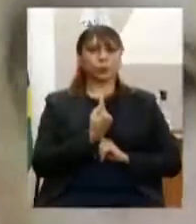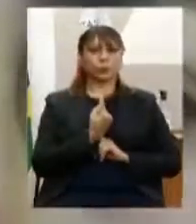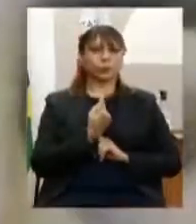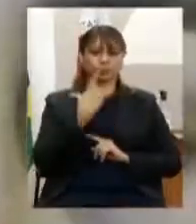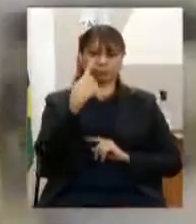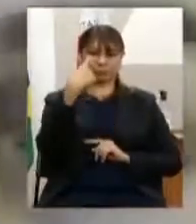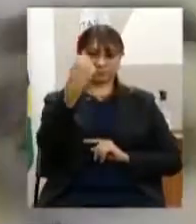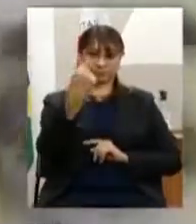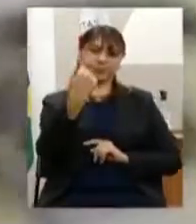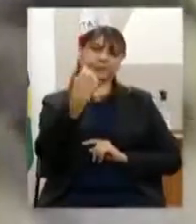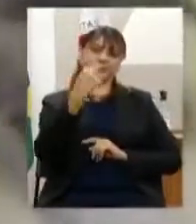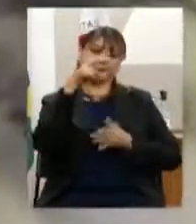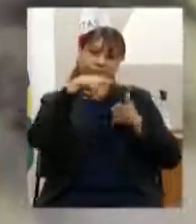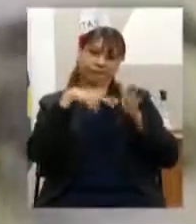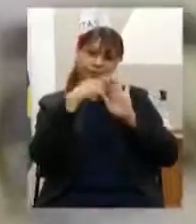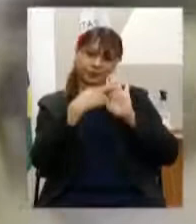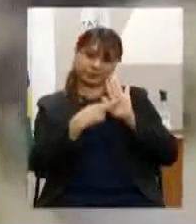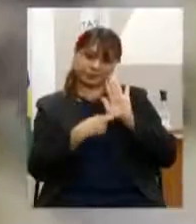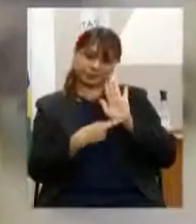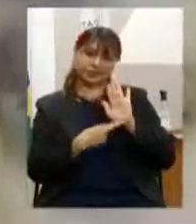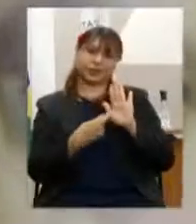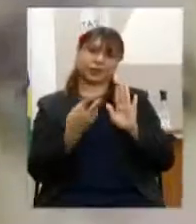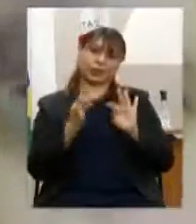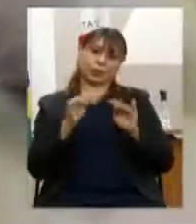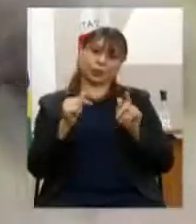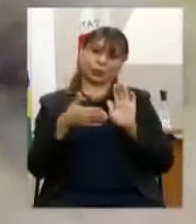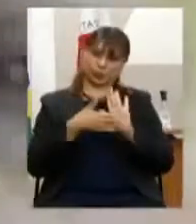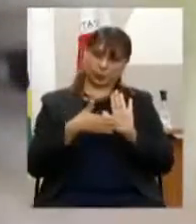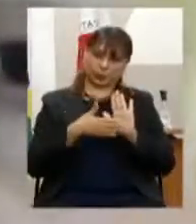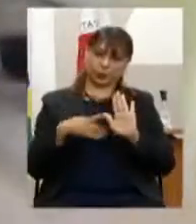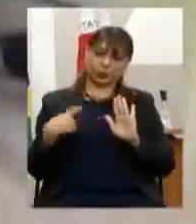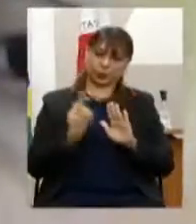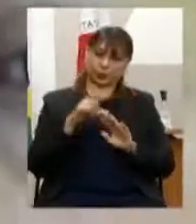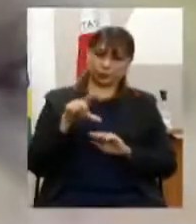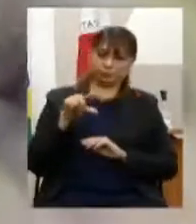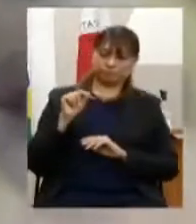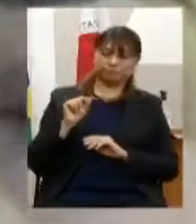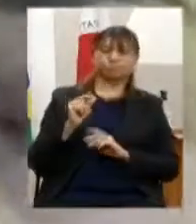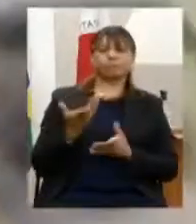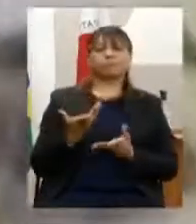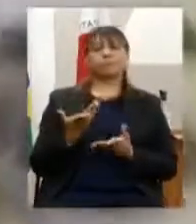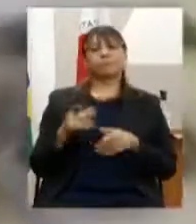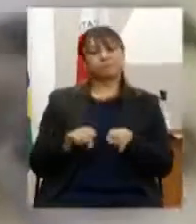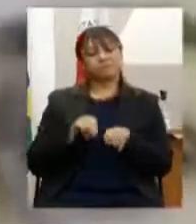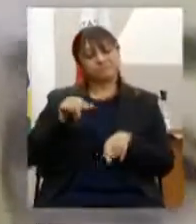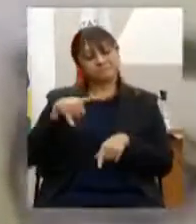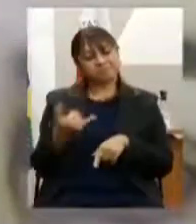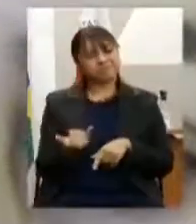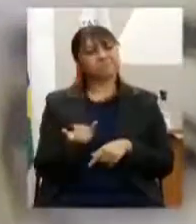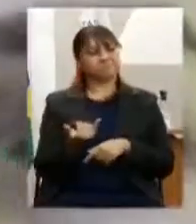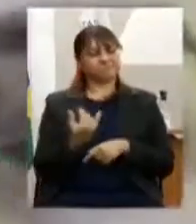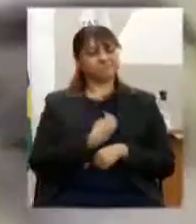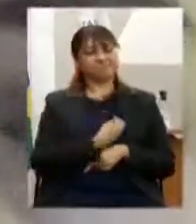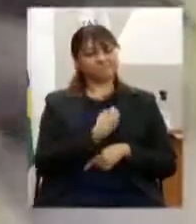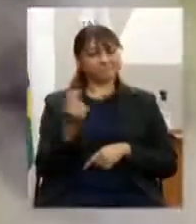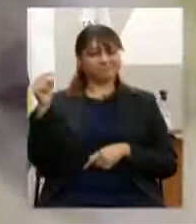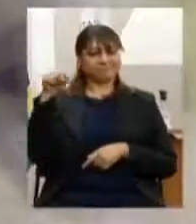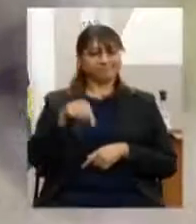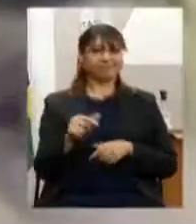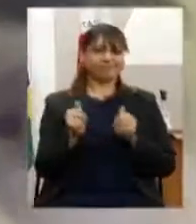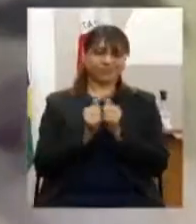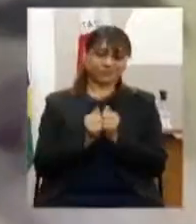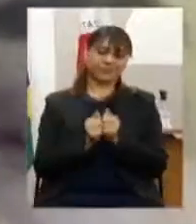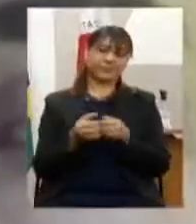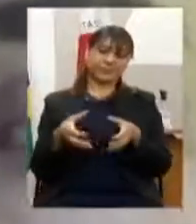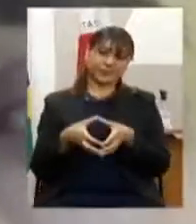relatora para representá-los. E agradecer também pela oportunidade de estar aqui nesse ambiente participativo da Comissão de